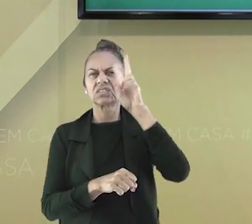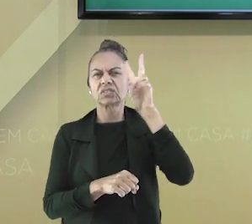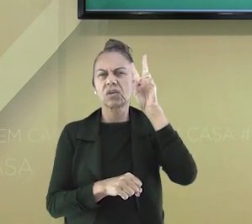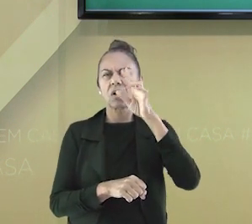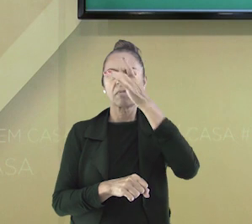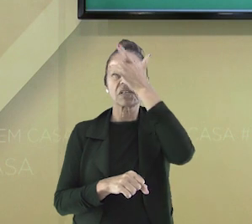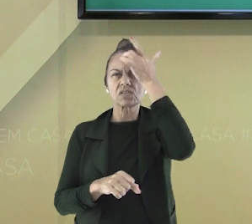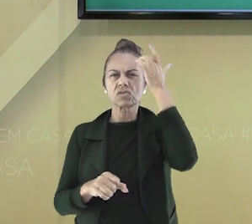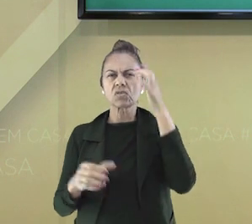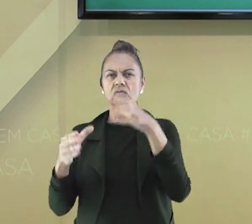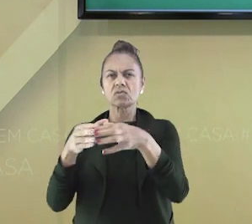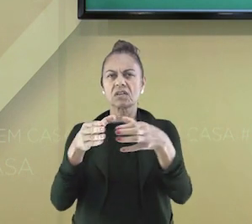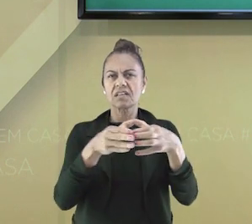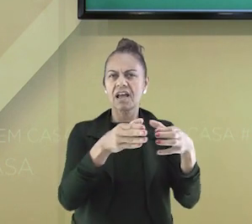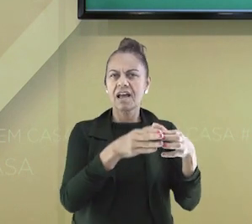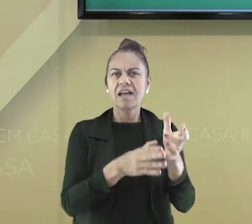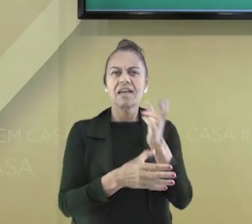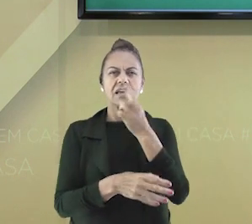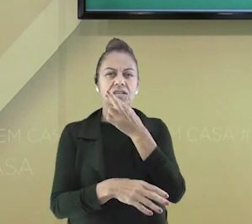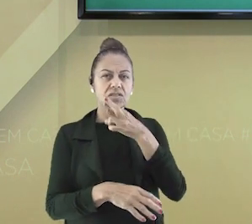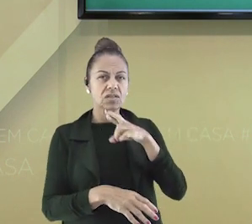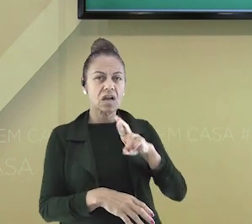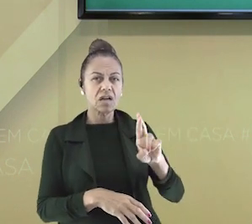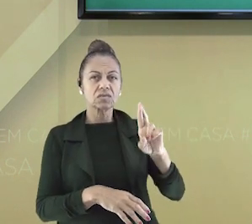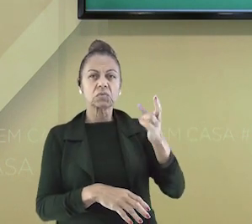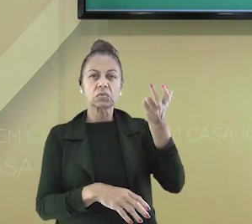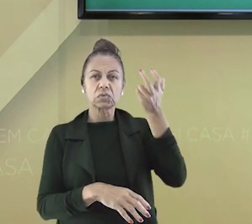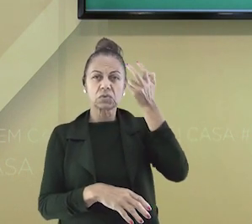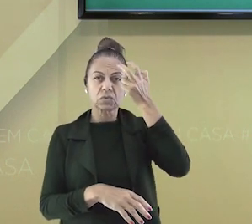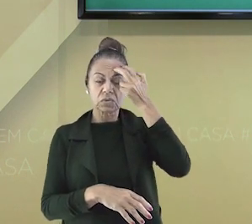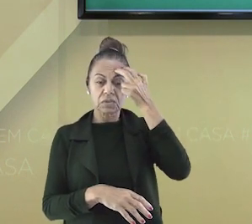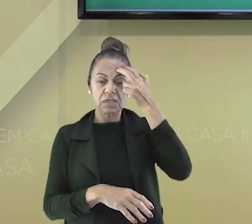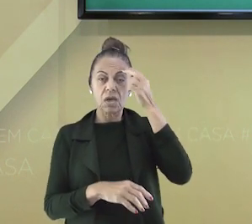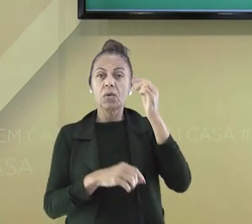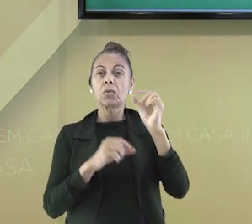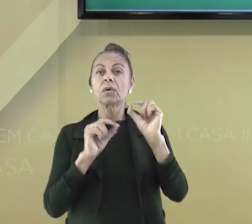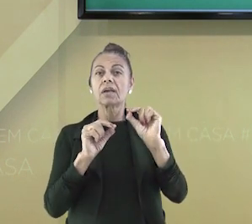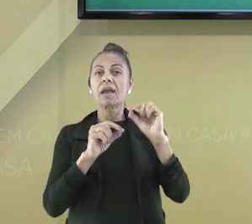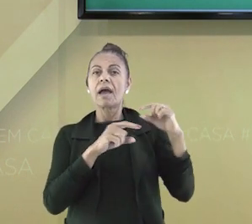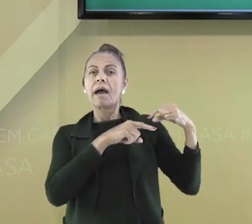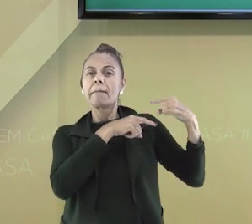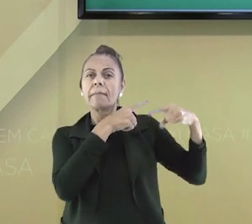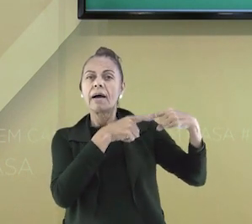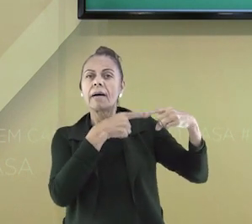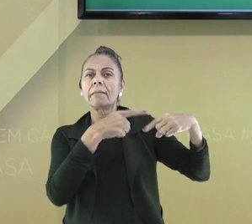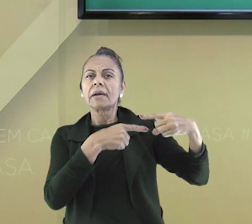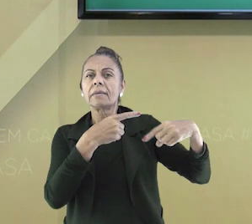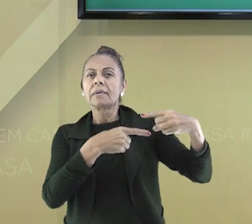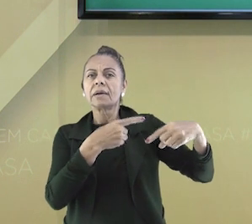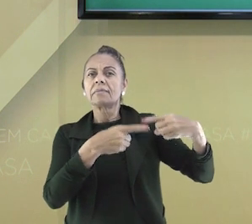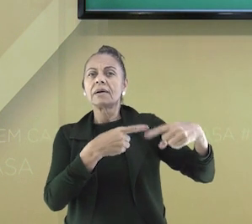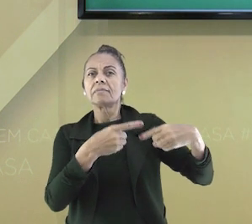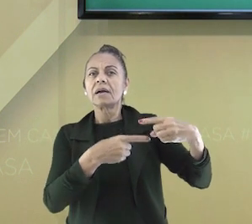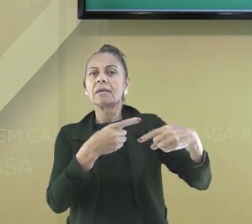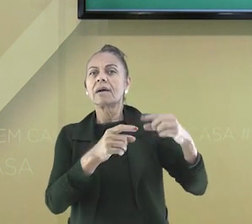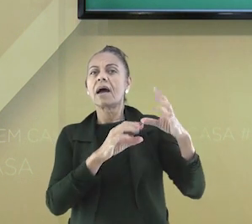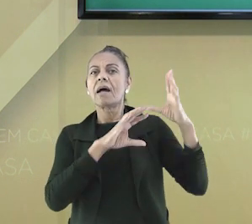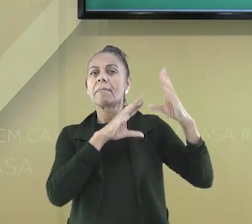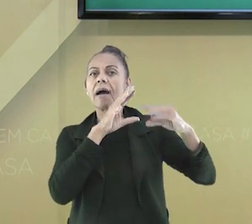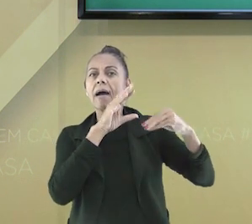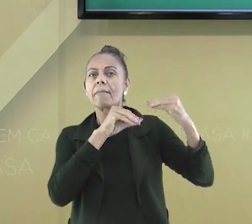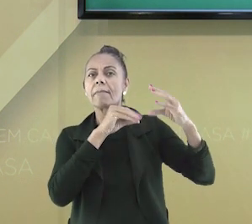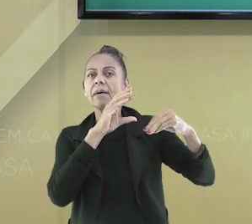histórias de comunidade, de religiões e de culturas foram registradas e passaram de geração a